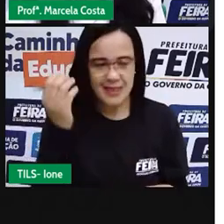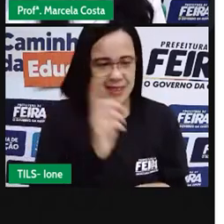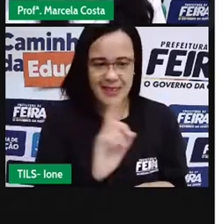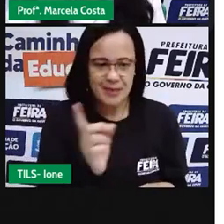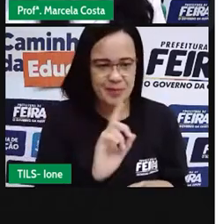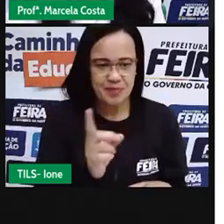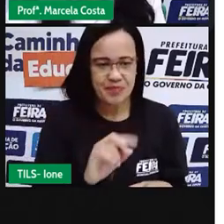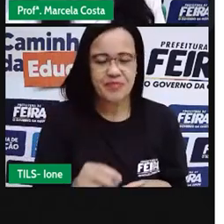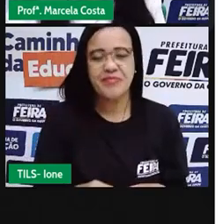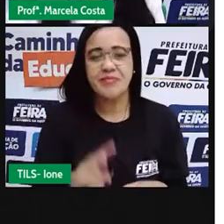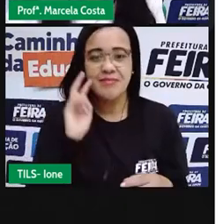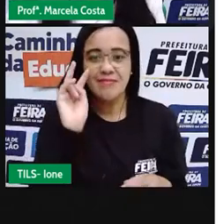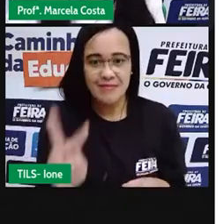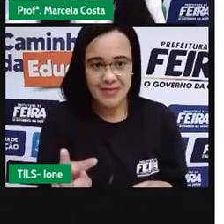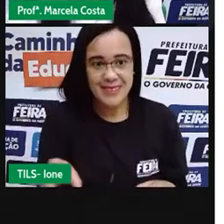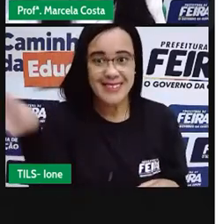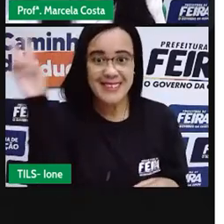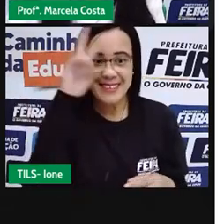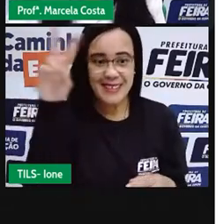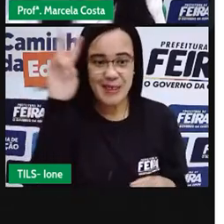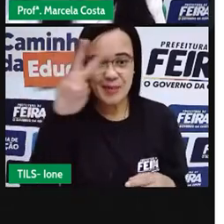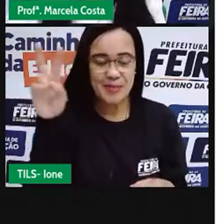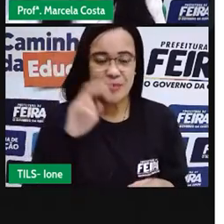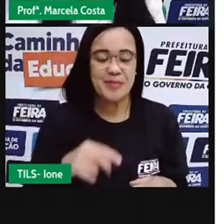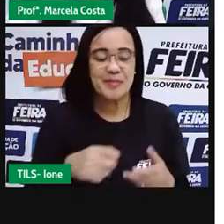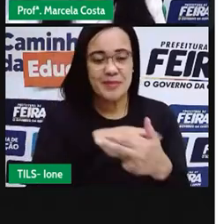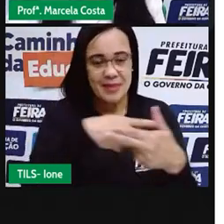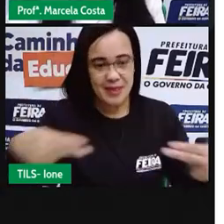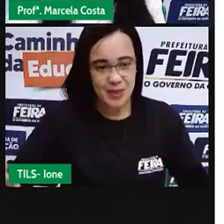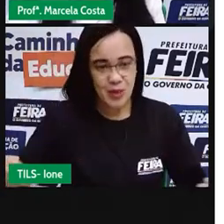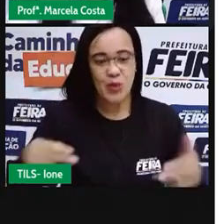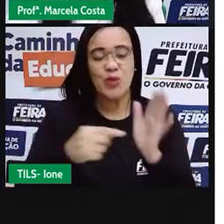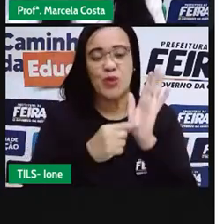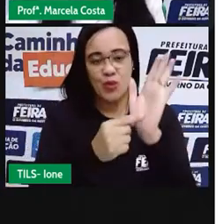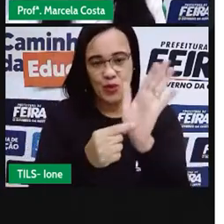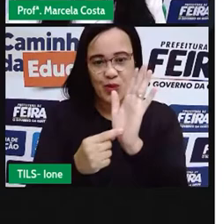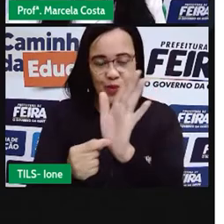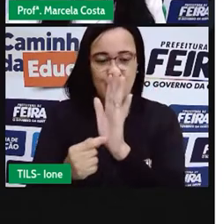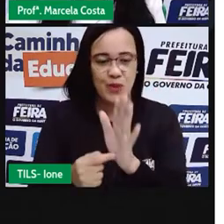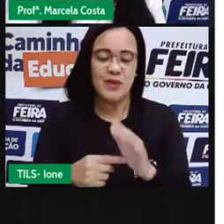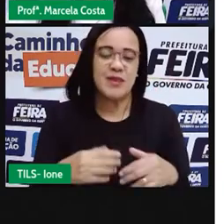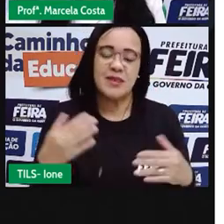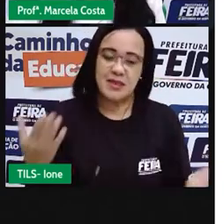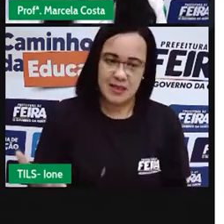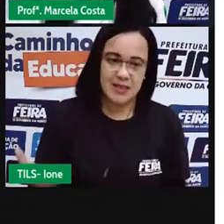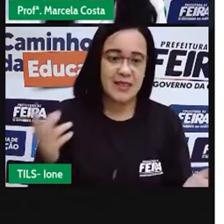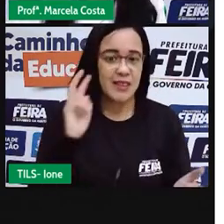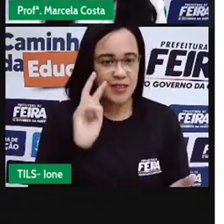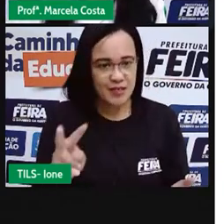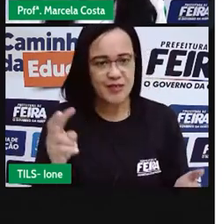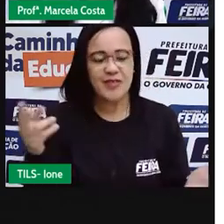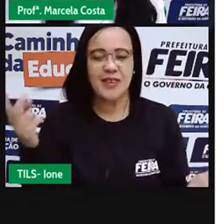de reconhecê-las nos objetos diferentes que a gente encontra no nosso cotidiano.